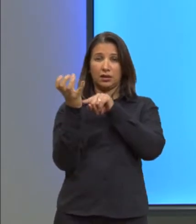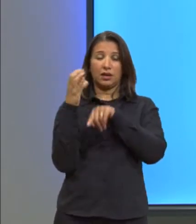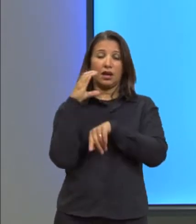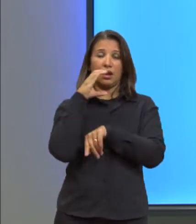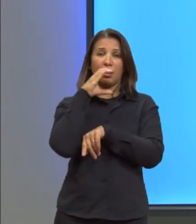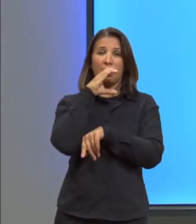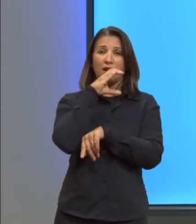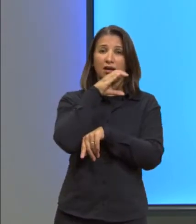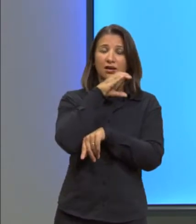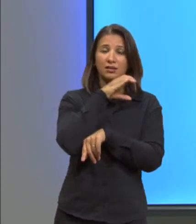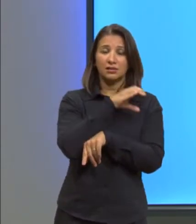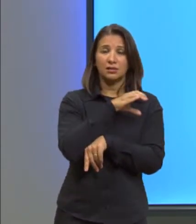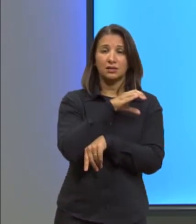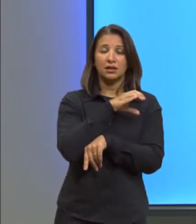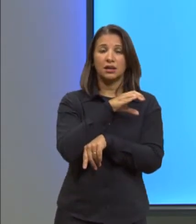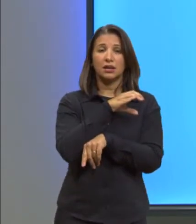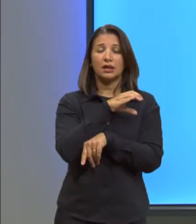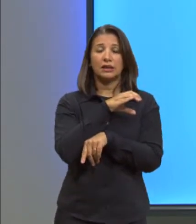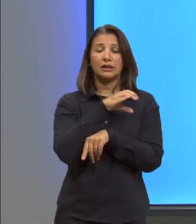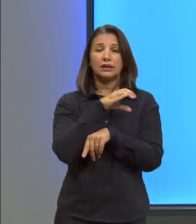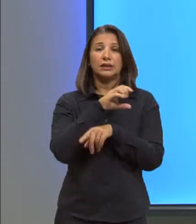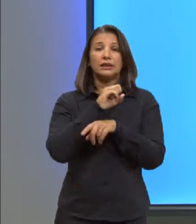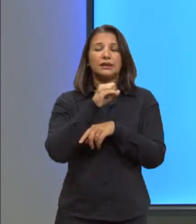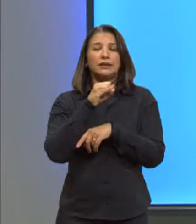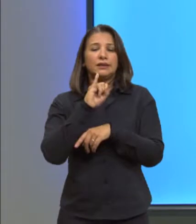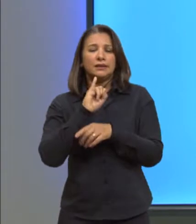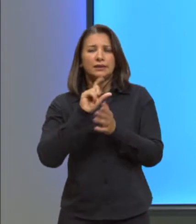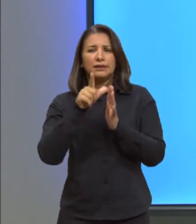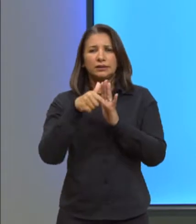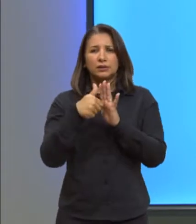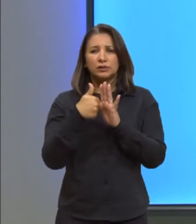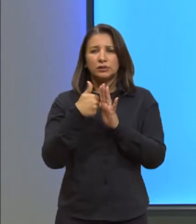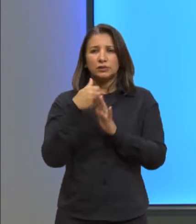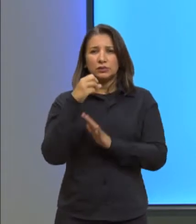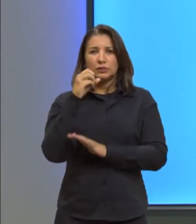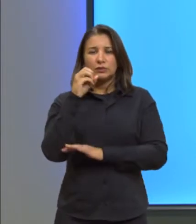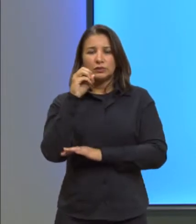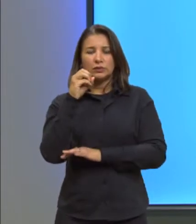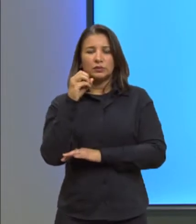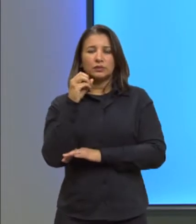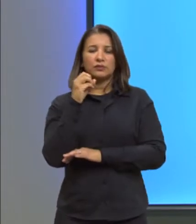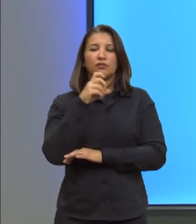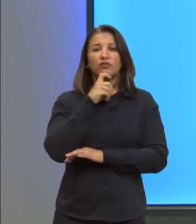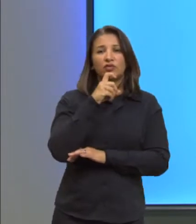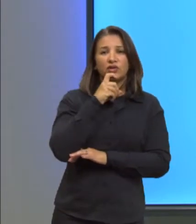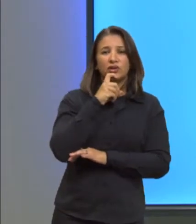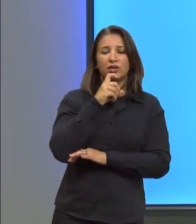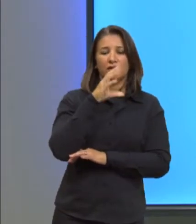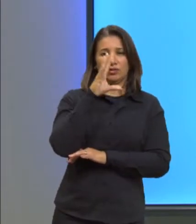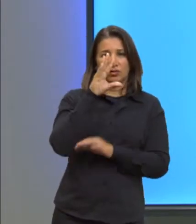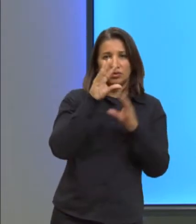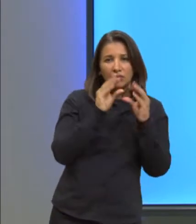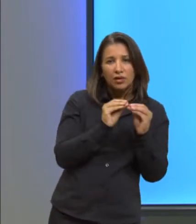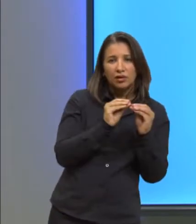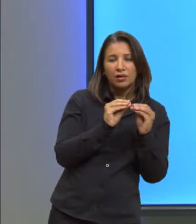ligadas na tomada e esse aquecimento faz com que ela ligue, assim que resfria, ela desliga.